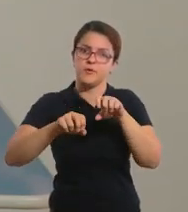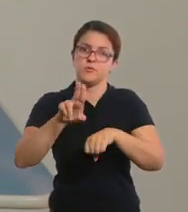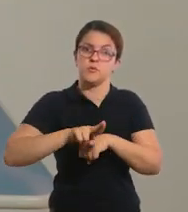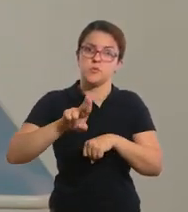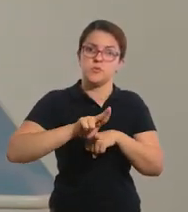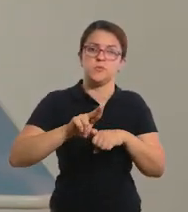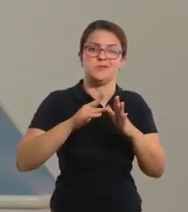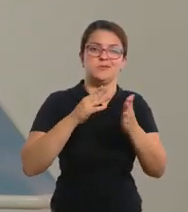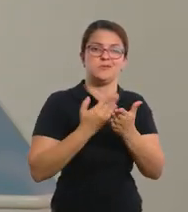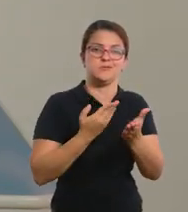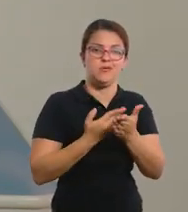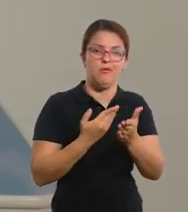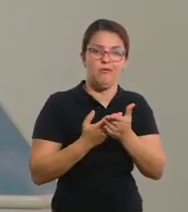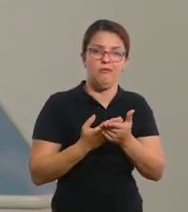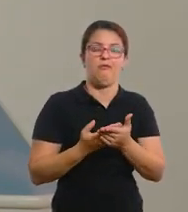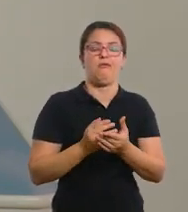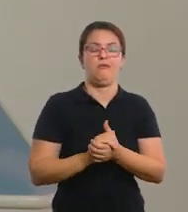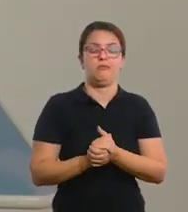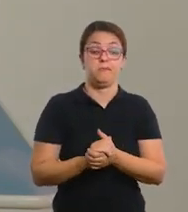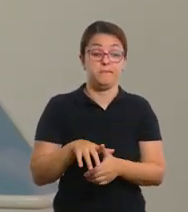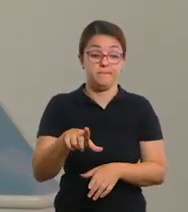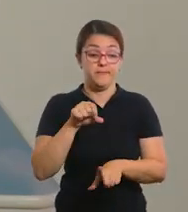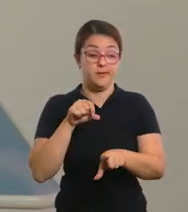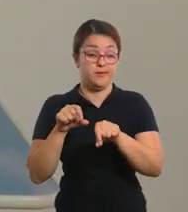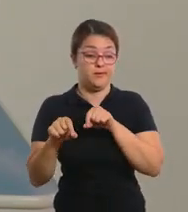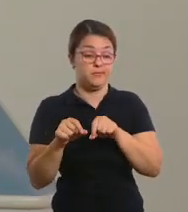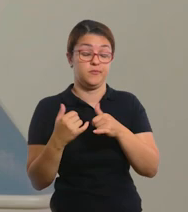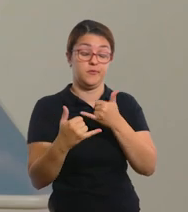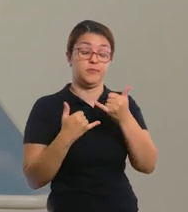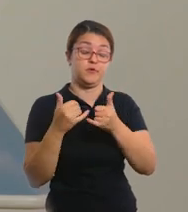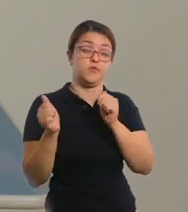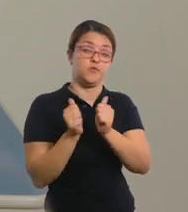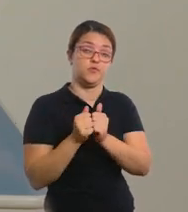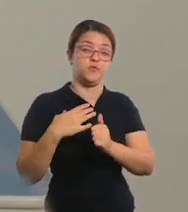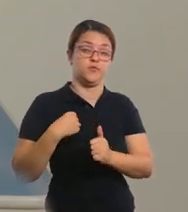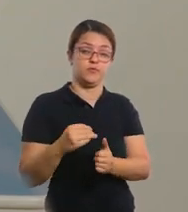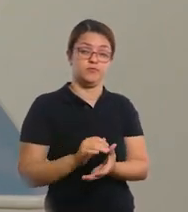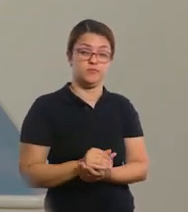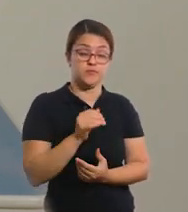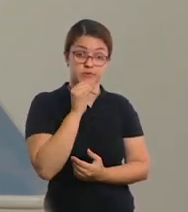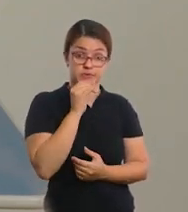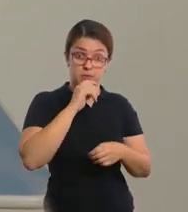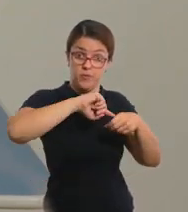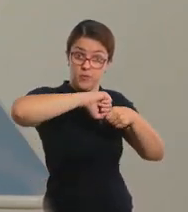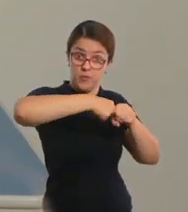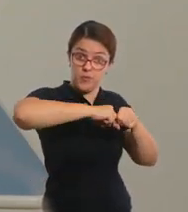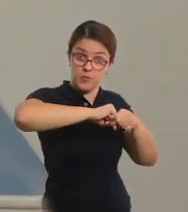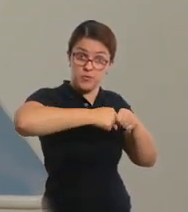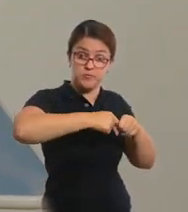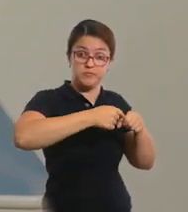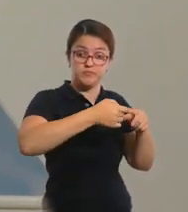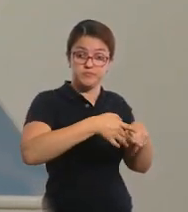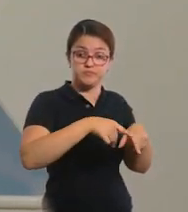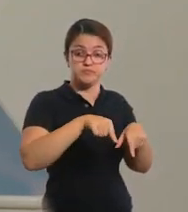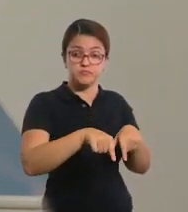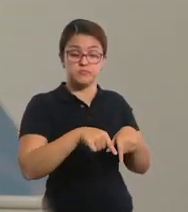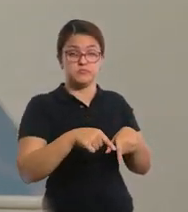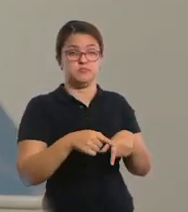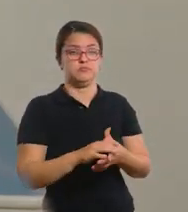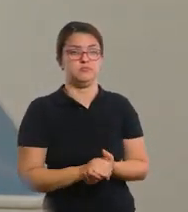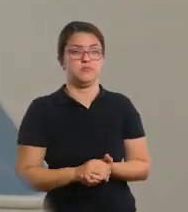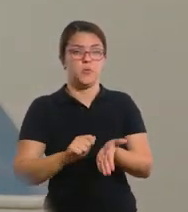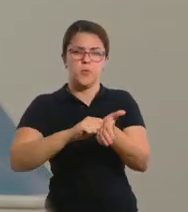coloquem pela casa para brincar com o seu filho. Então, por exemplo, você vai colocar lá o sharpener, vai colocar lá o eraser,